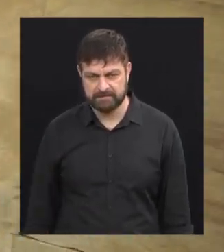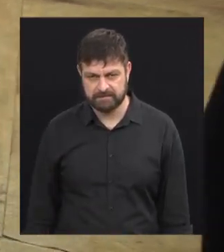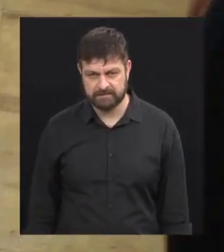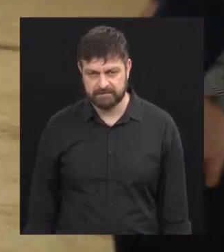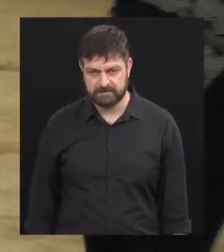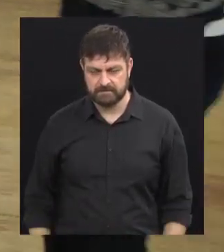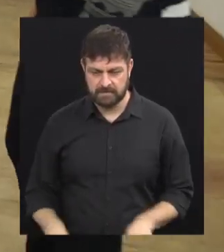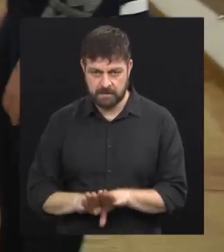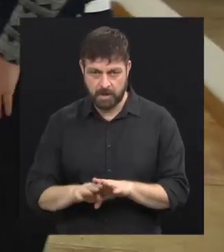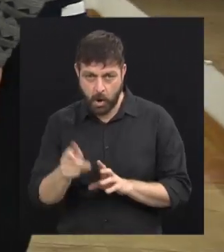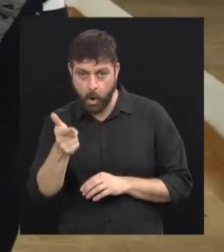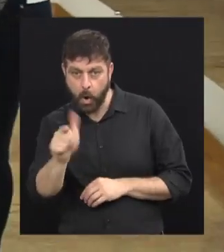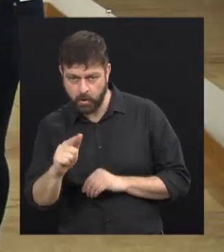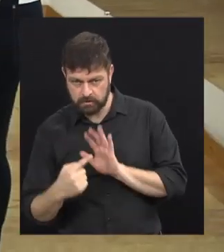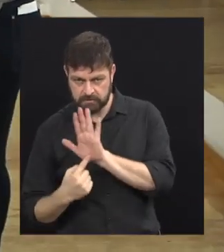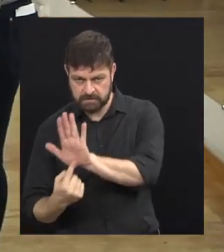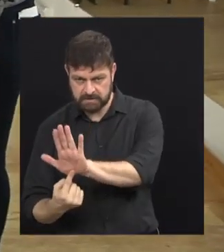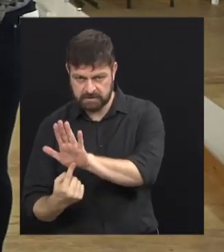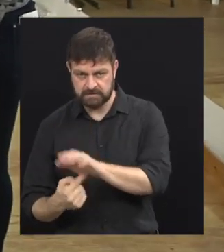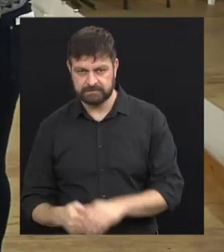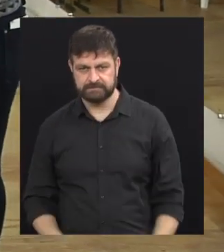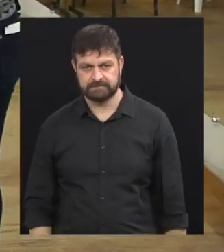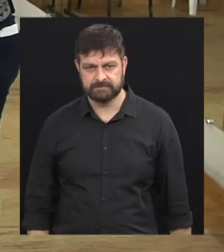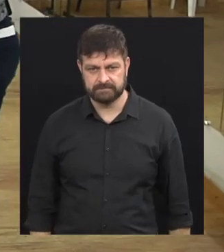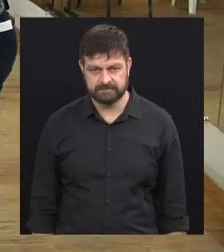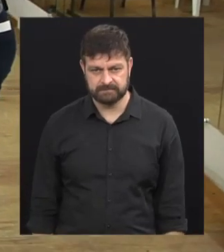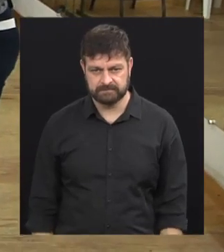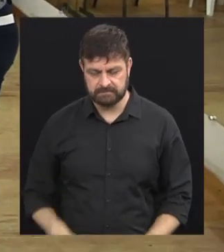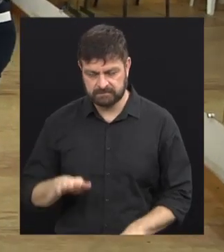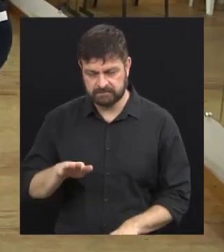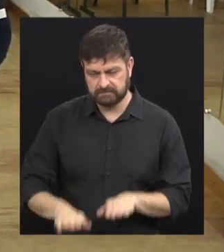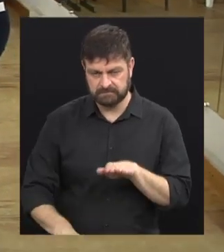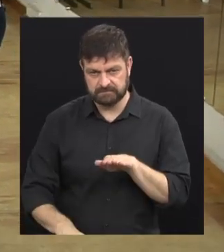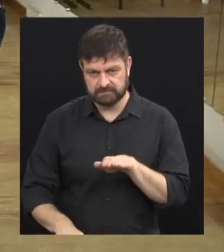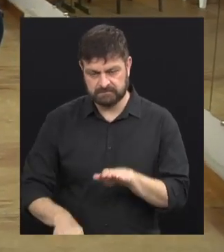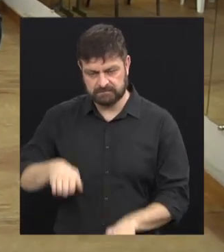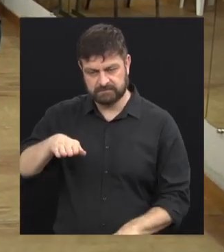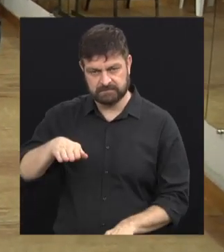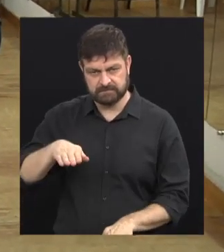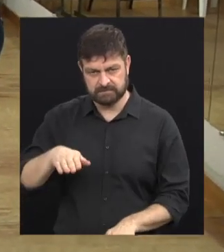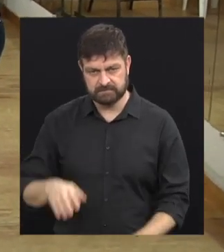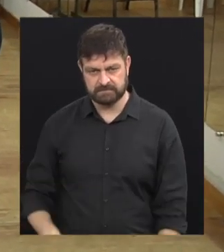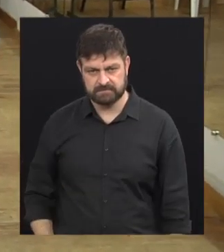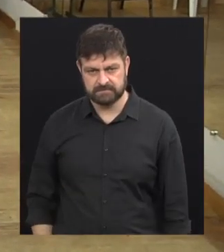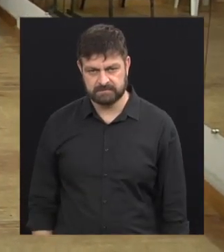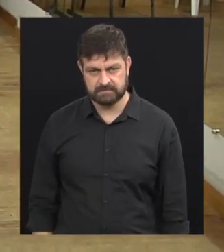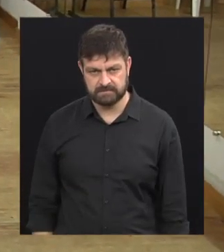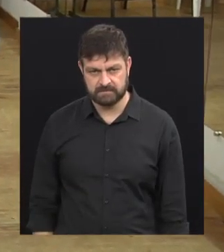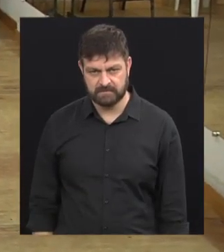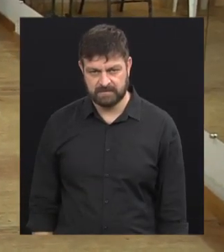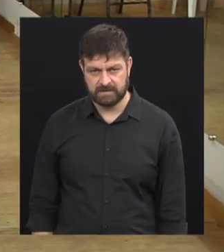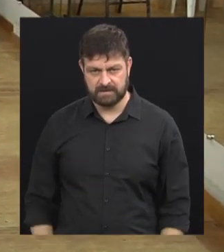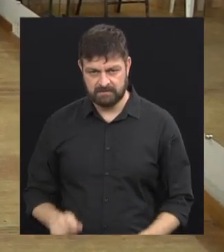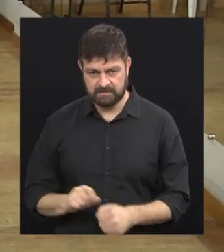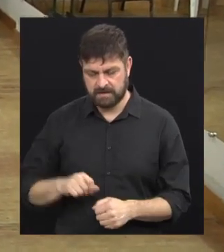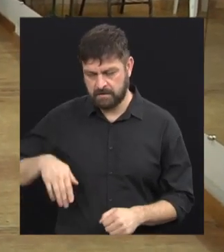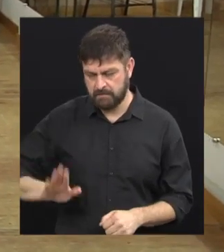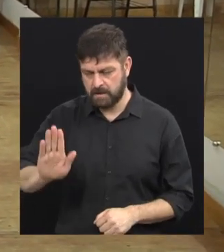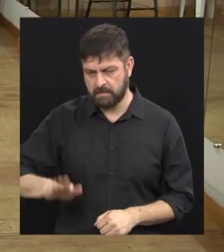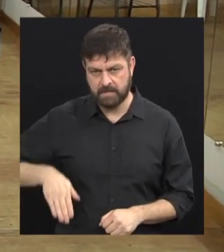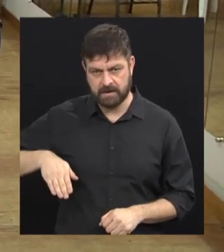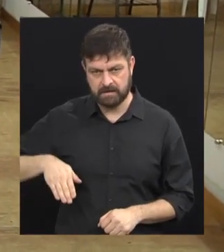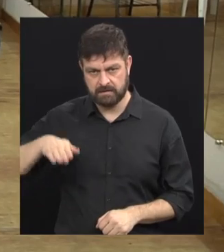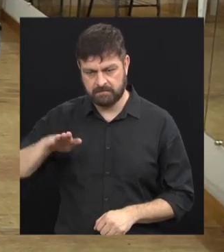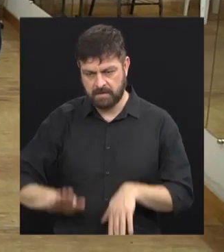O step também, que é só bater a plaquinha da frente. Daí fica, se for fazer o shampoo e o step,